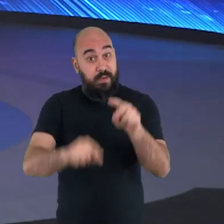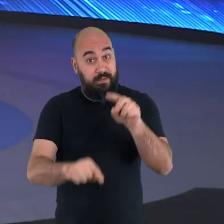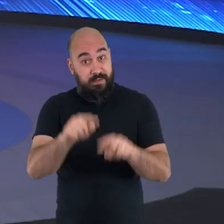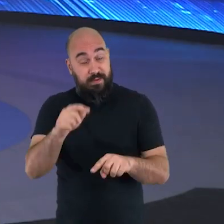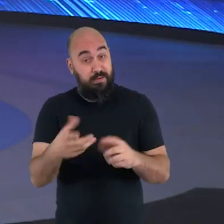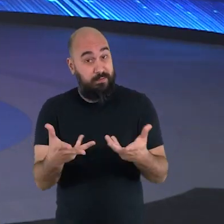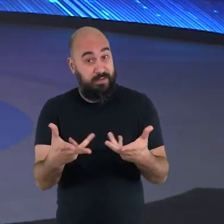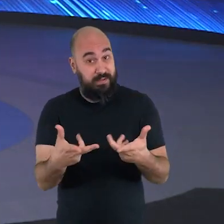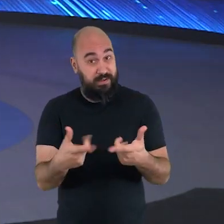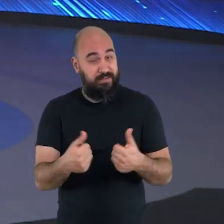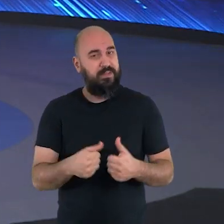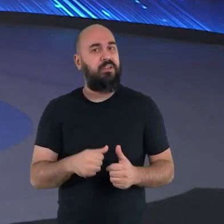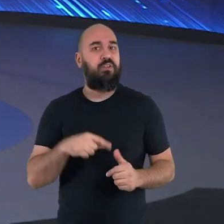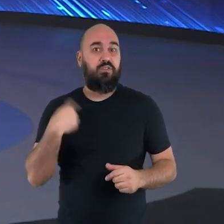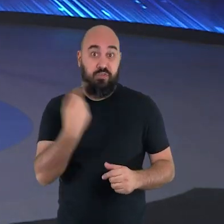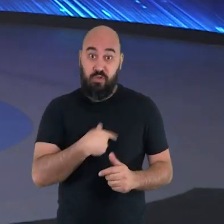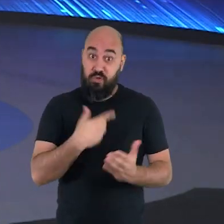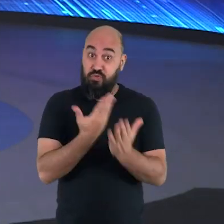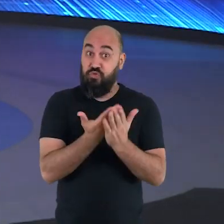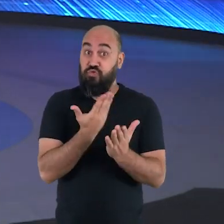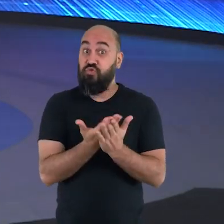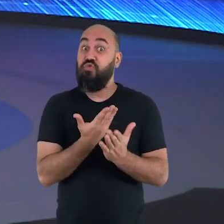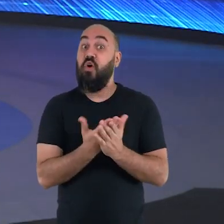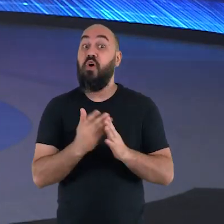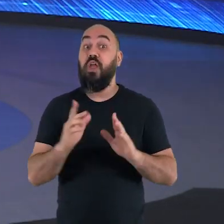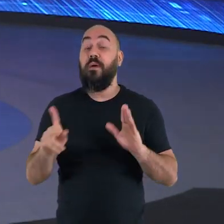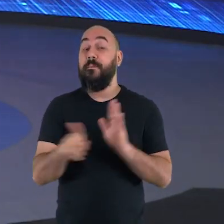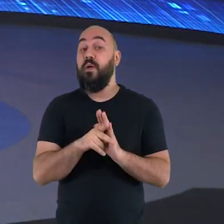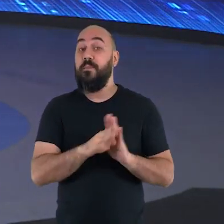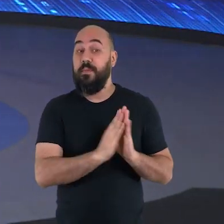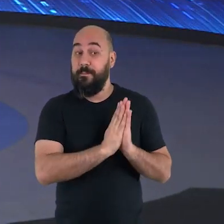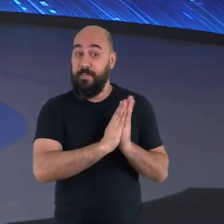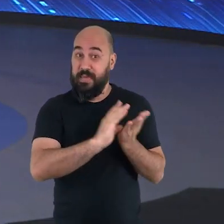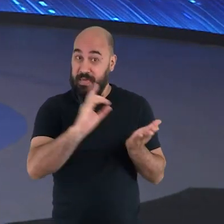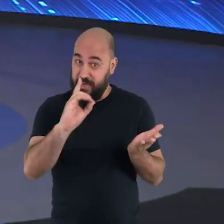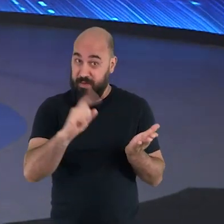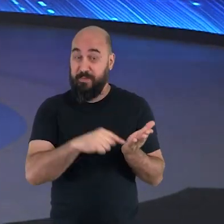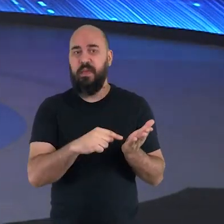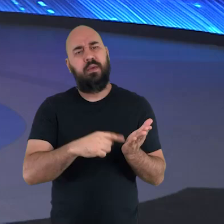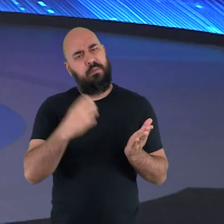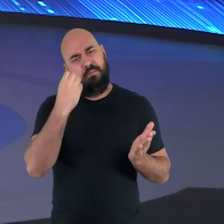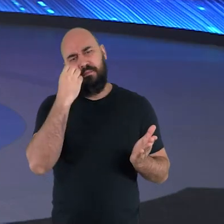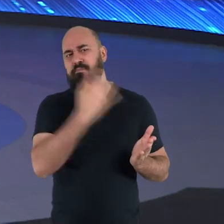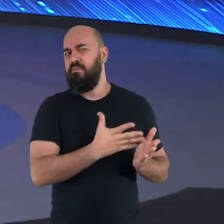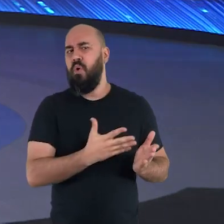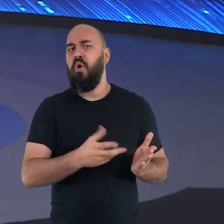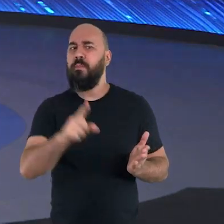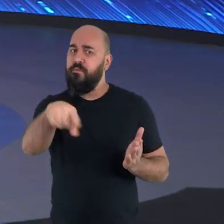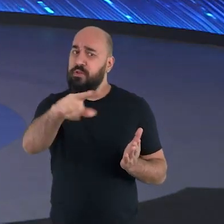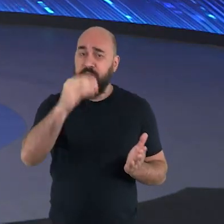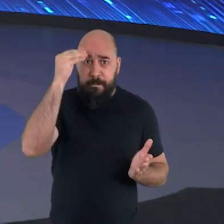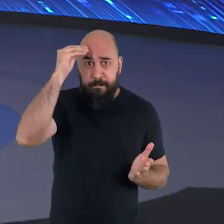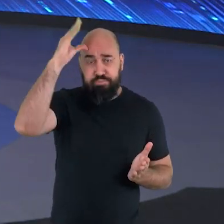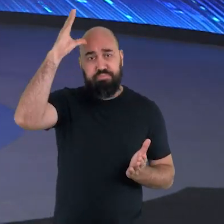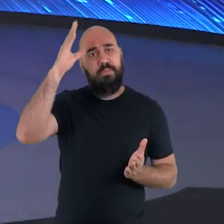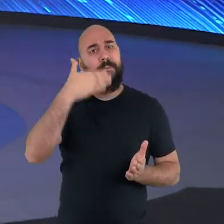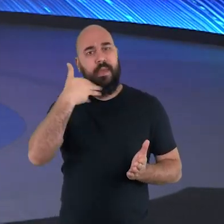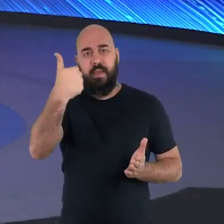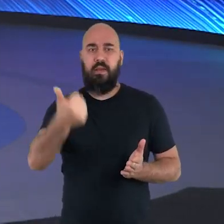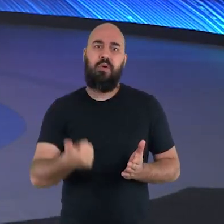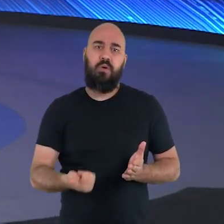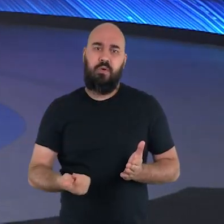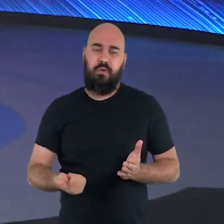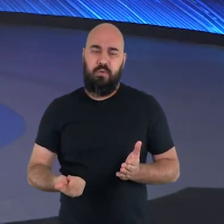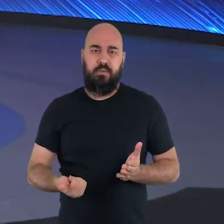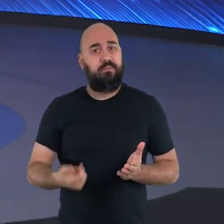mundo. Está pensando o quê? O negócio aqui é chique e é bom e é profundo para você ter um conhecimento melhor da Palavra de Deus.